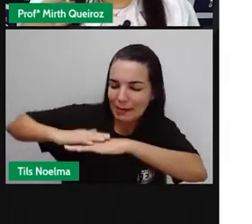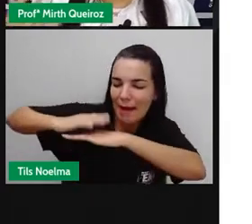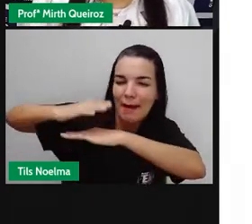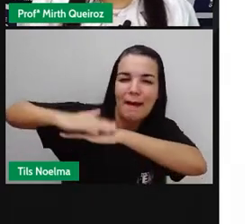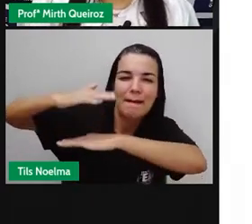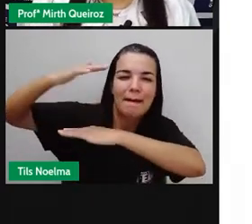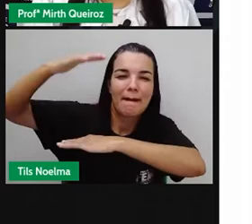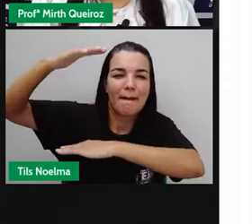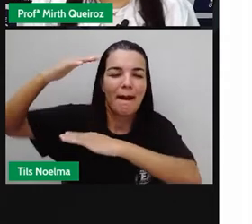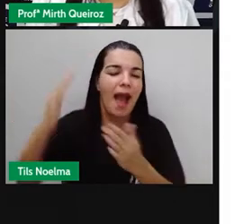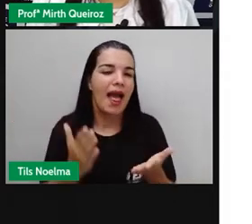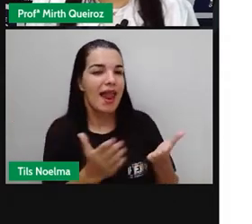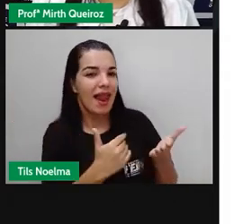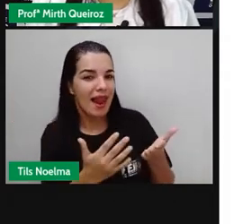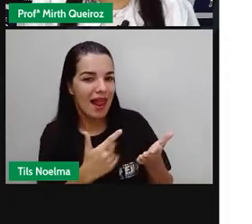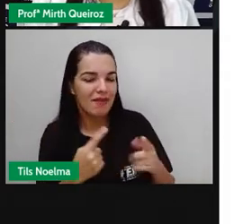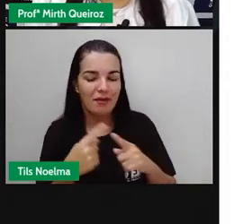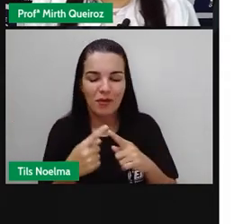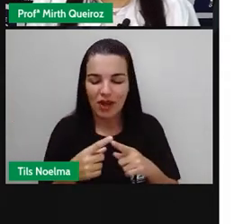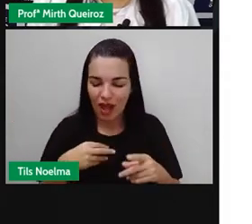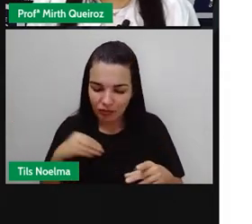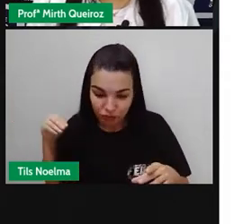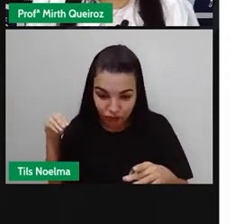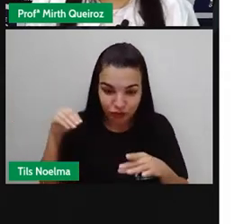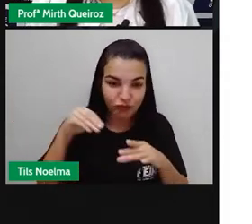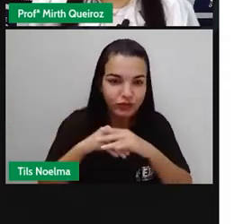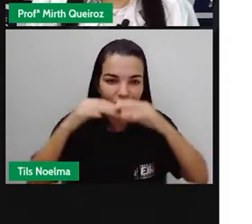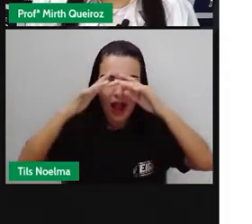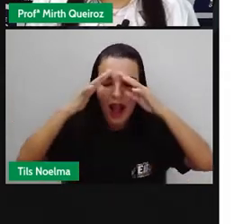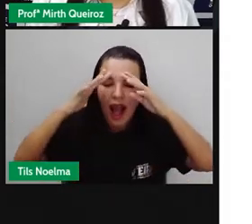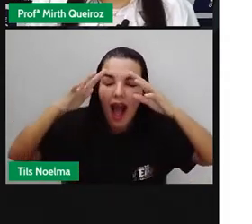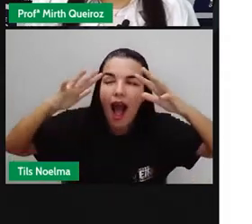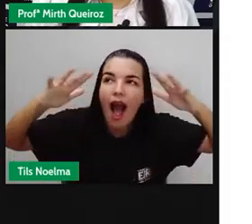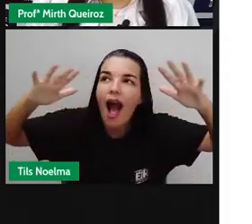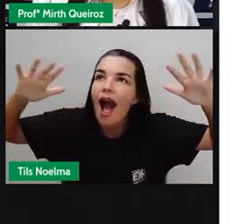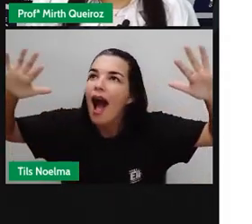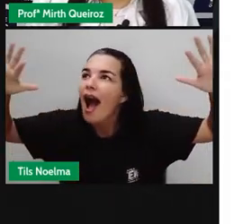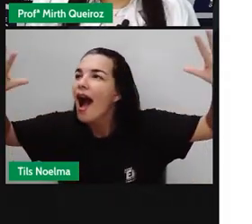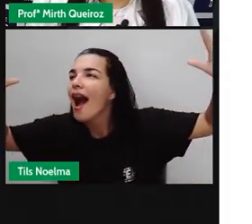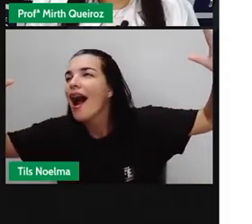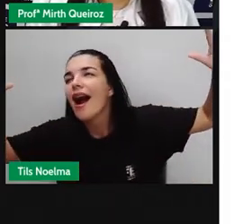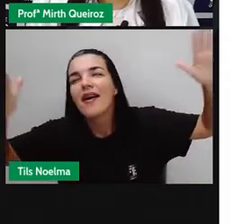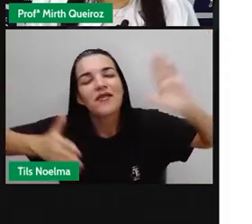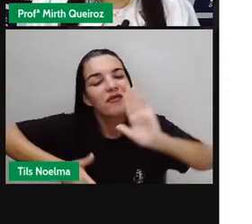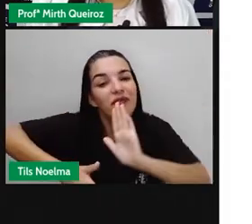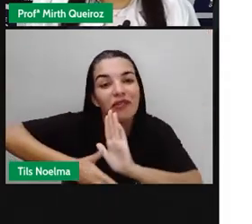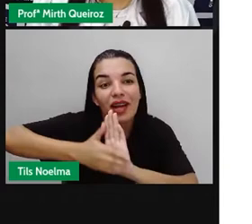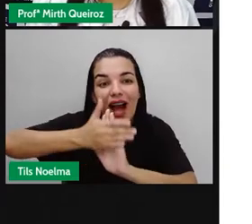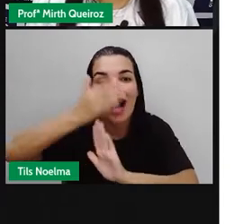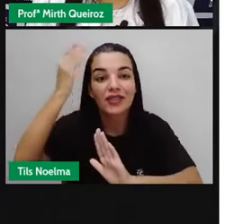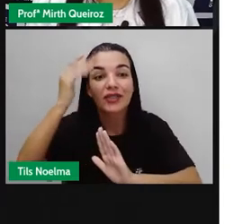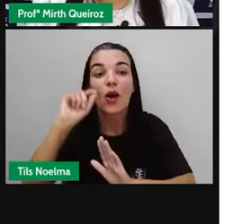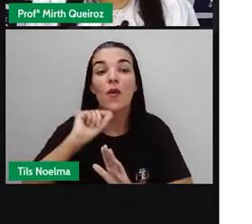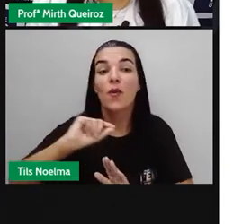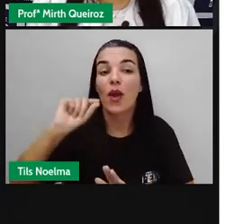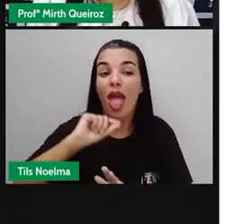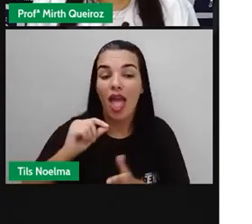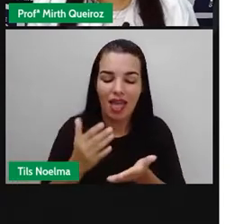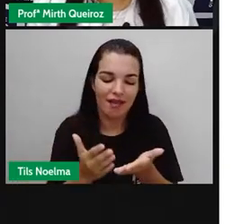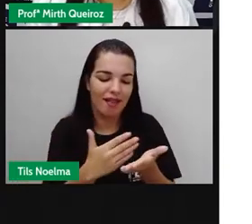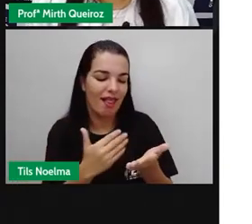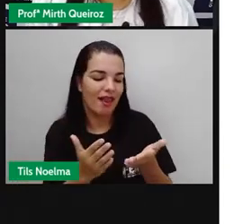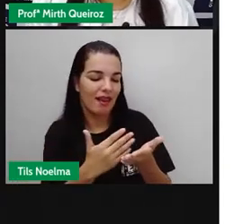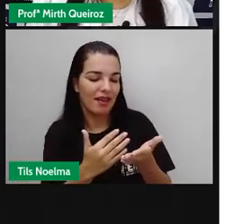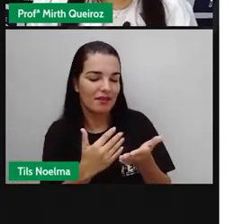entrar em outro universo. As maiores viagens que a gente faz na vida, vem a partir do livro